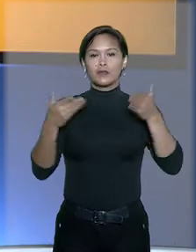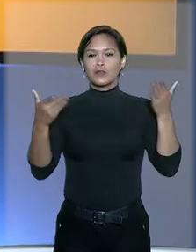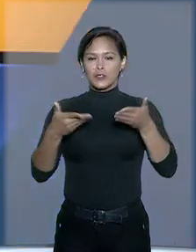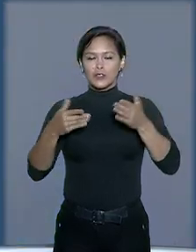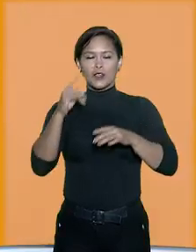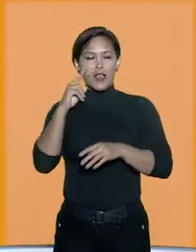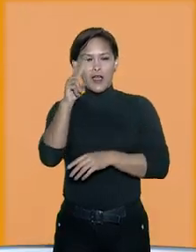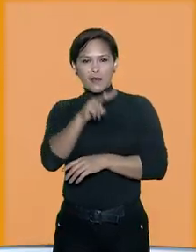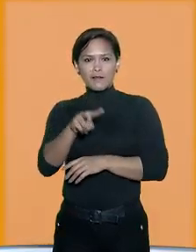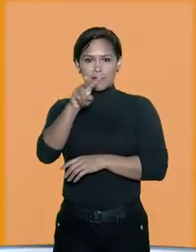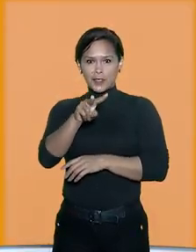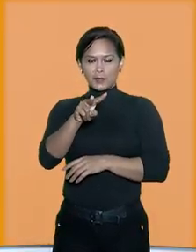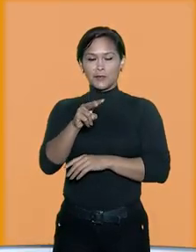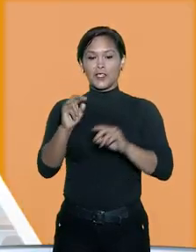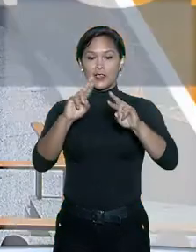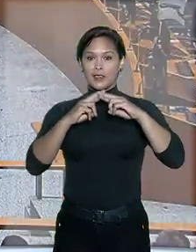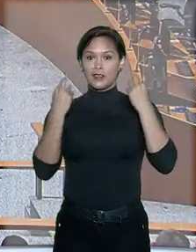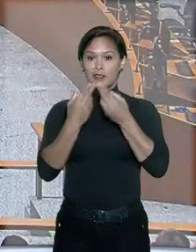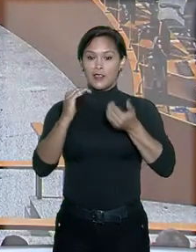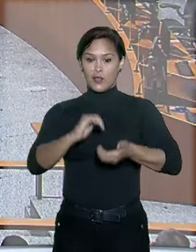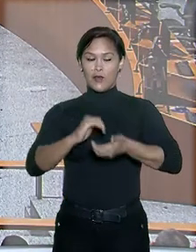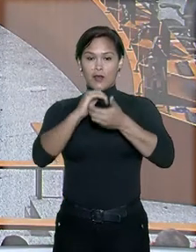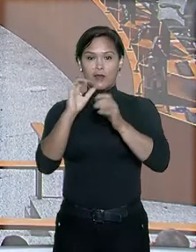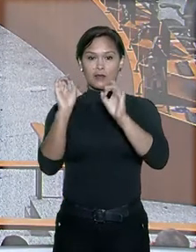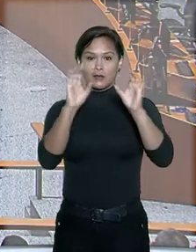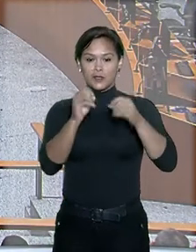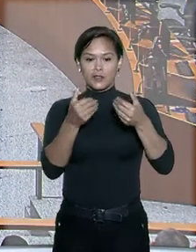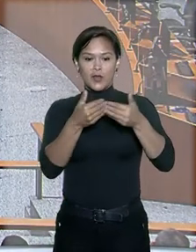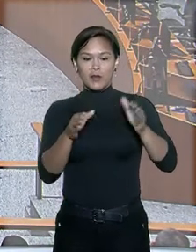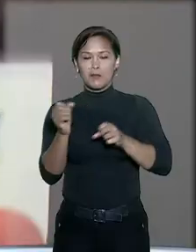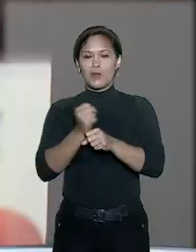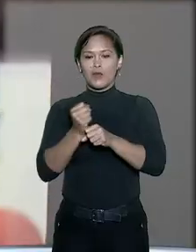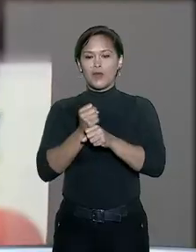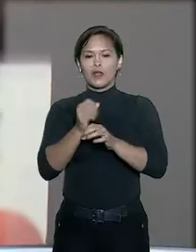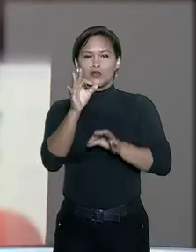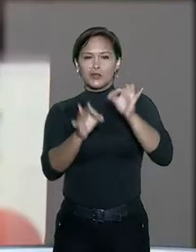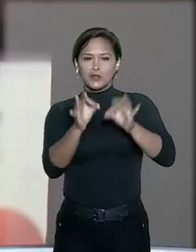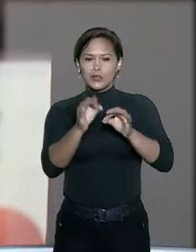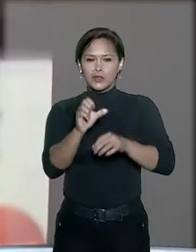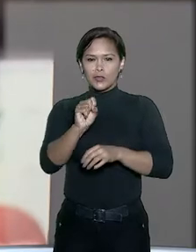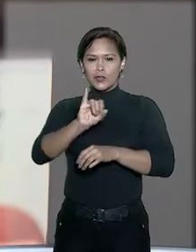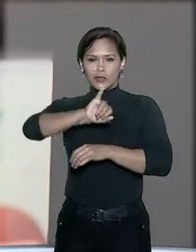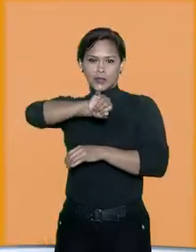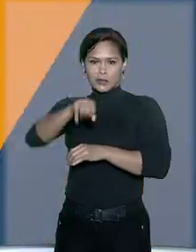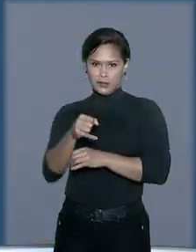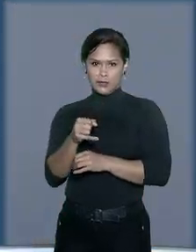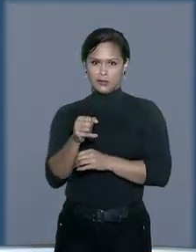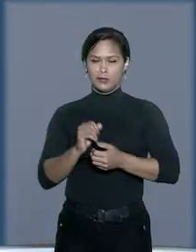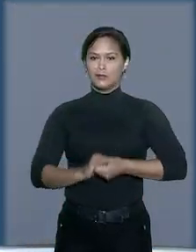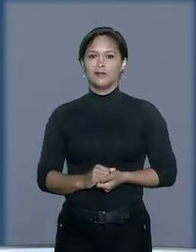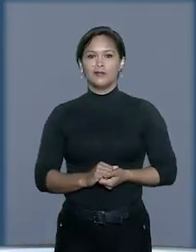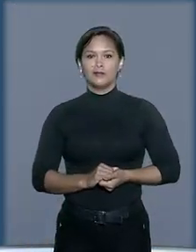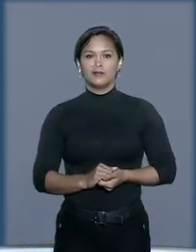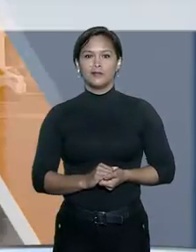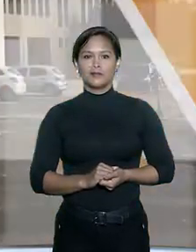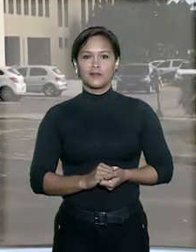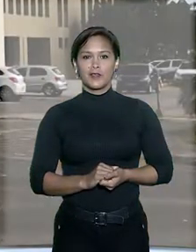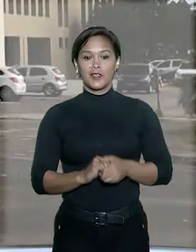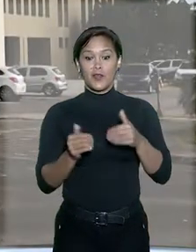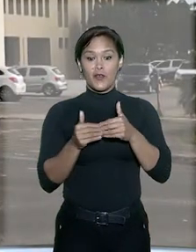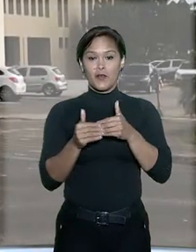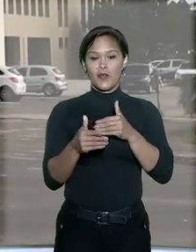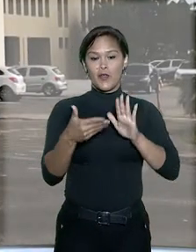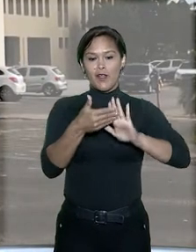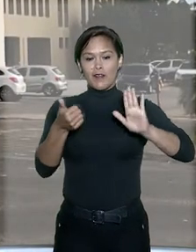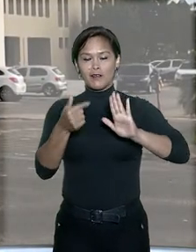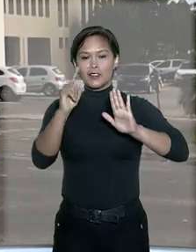você vai ver. Sessão da Corte Especial abriu o ano judiciário no Superior Tribunal de Justiça. Prorrogado